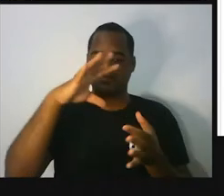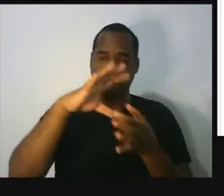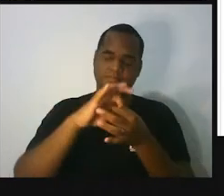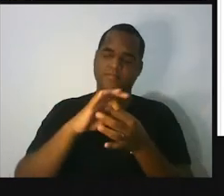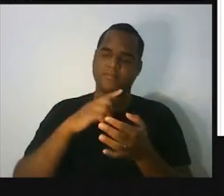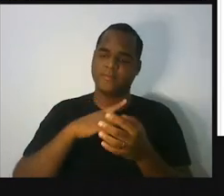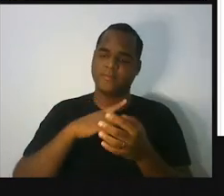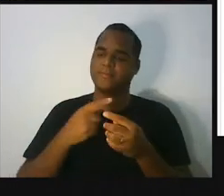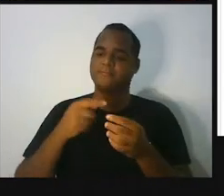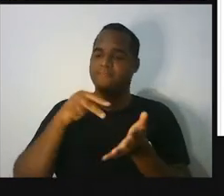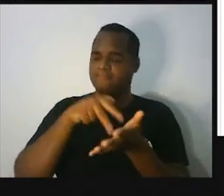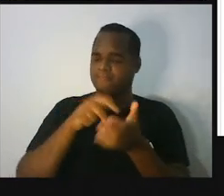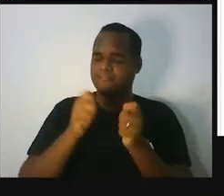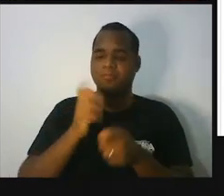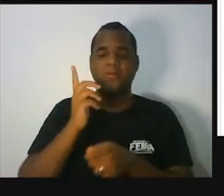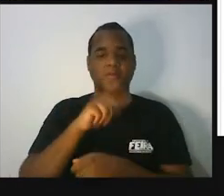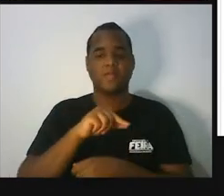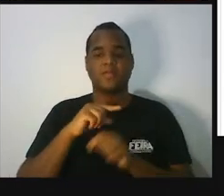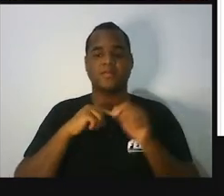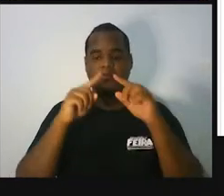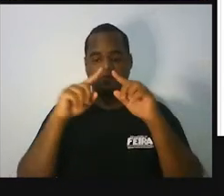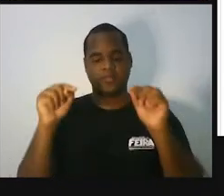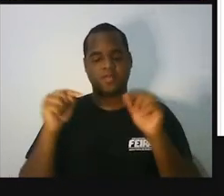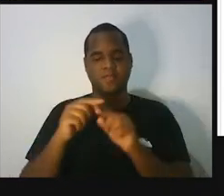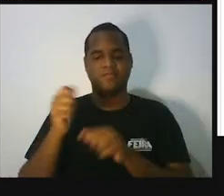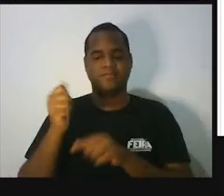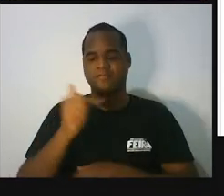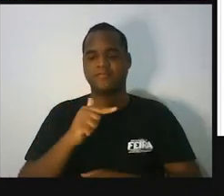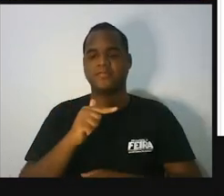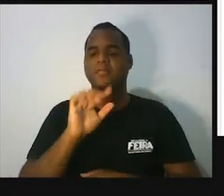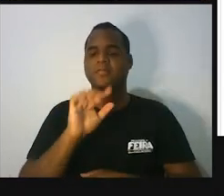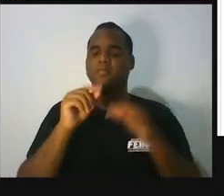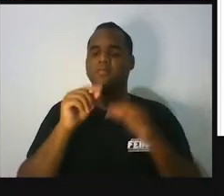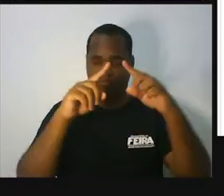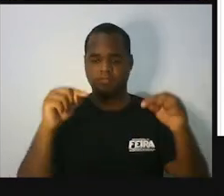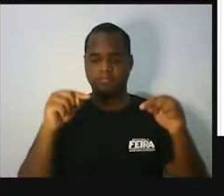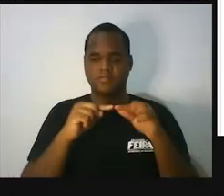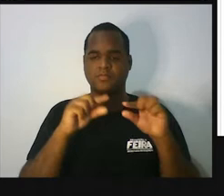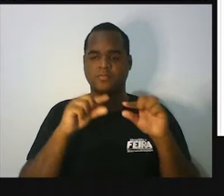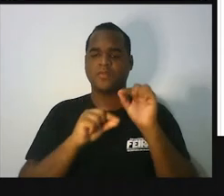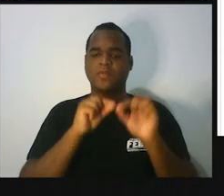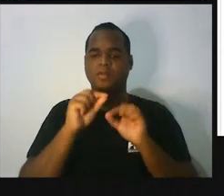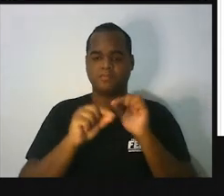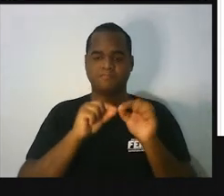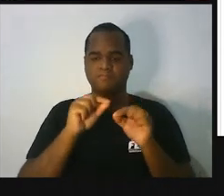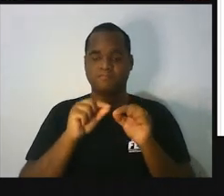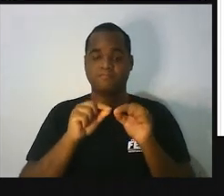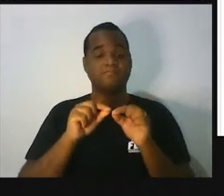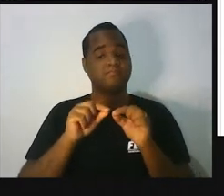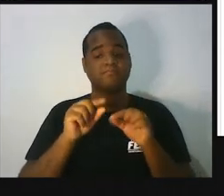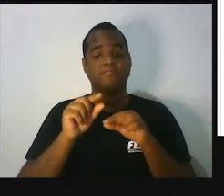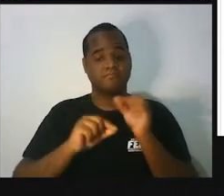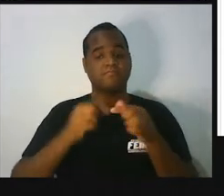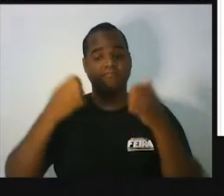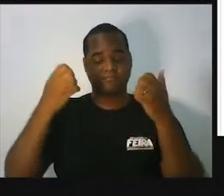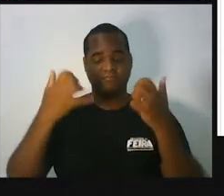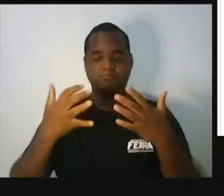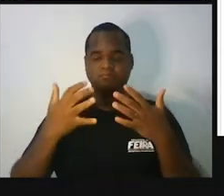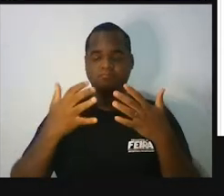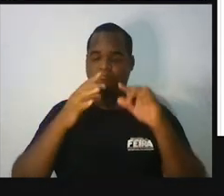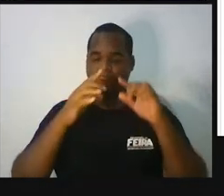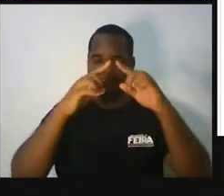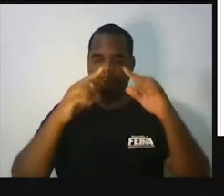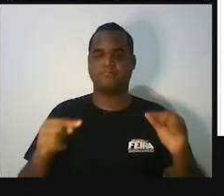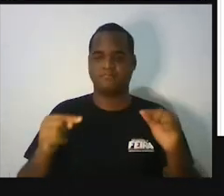lá no quadrado, certo? Mas triângulo é o que? Triângulo, afinal de contas. Bom, triângulo, ele na